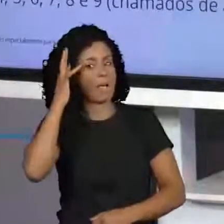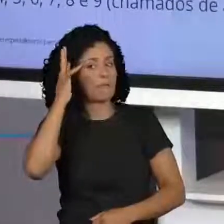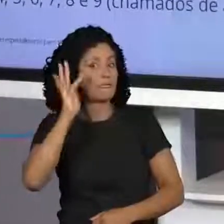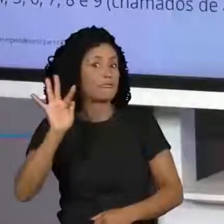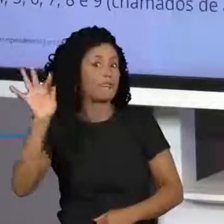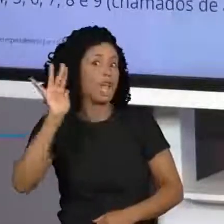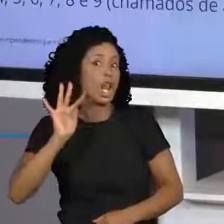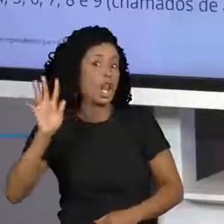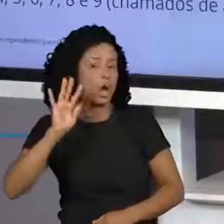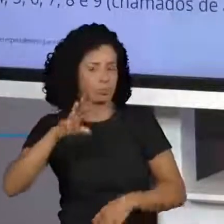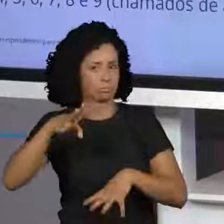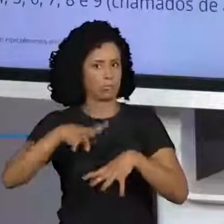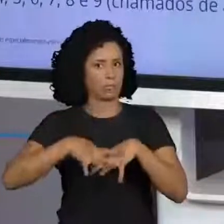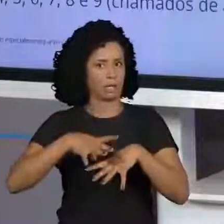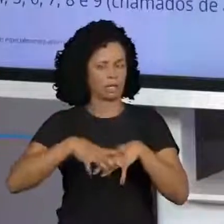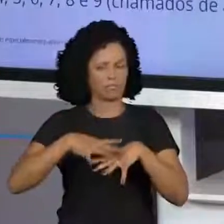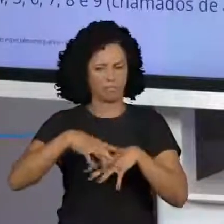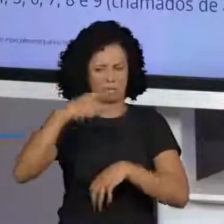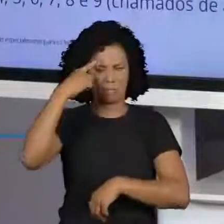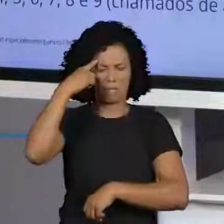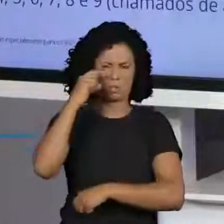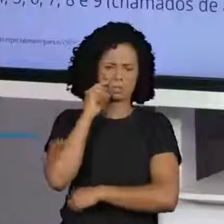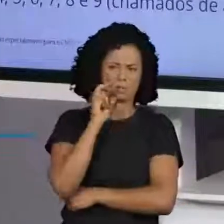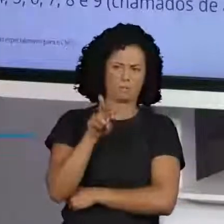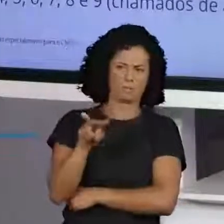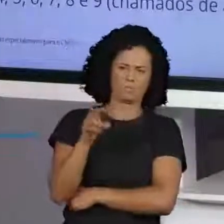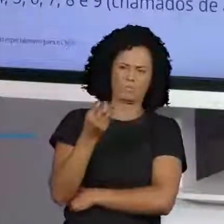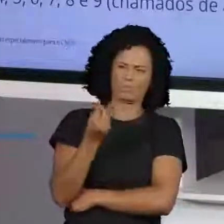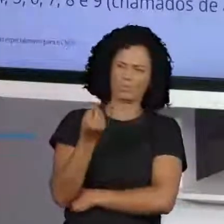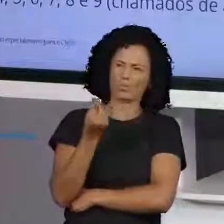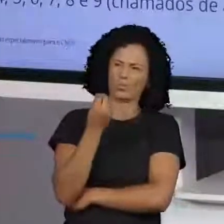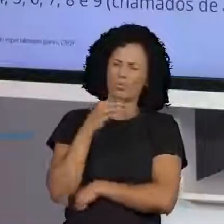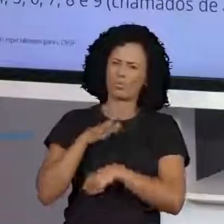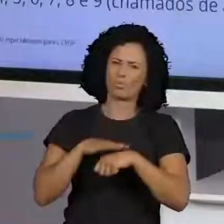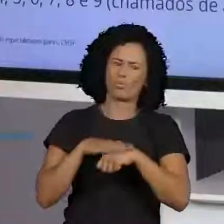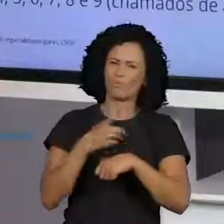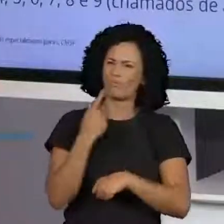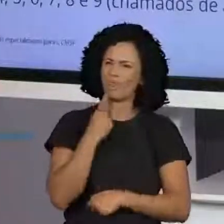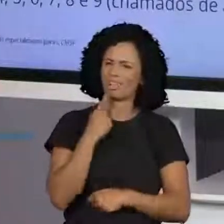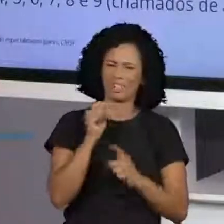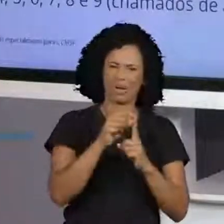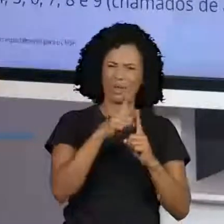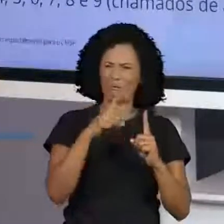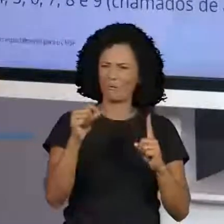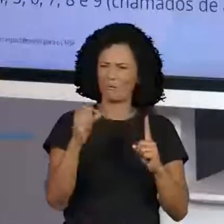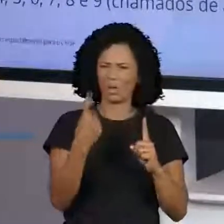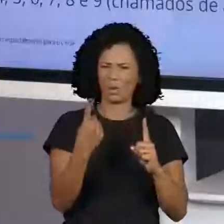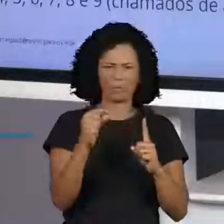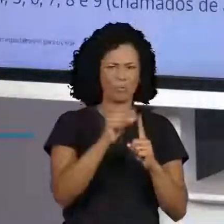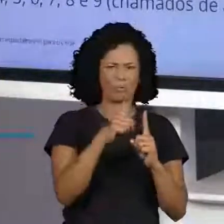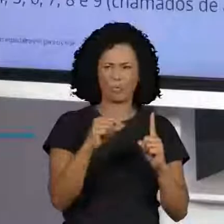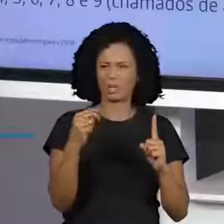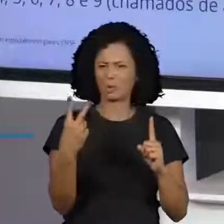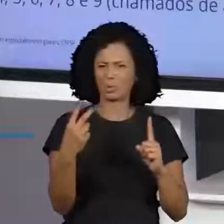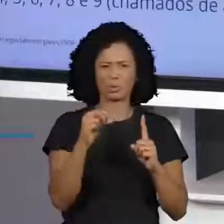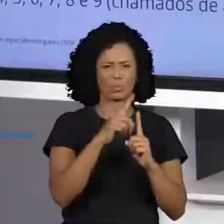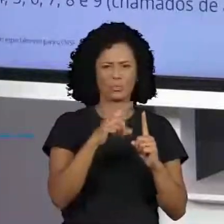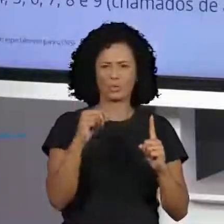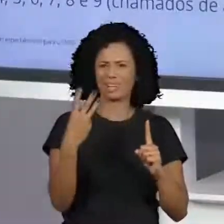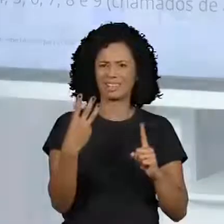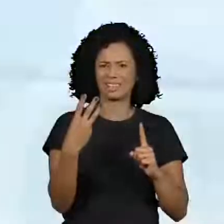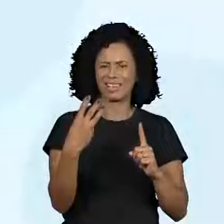que também são matemáticos, começaram a ver o que eles iam fazer. Vamos ver na nossa tela o que eles iam fazer? Olha lá.